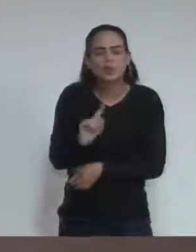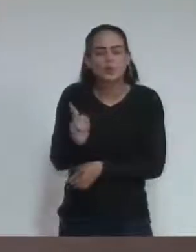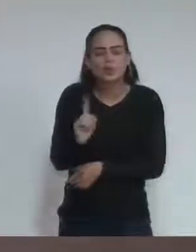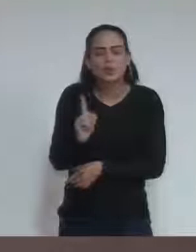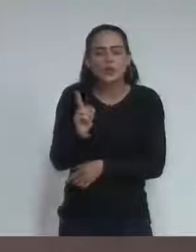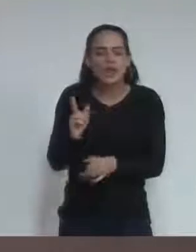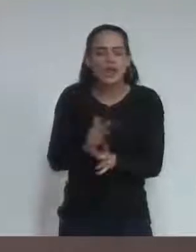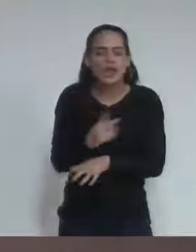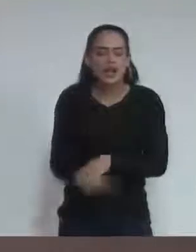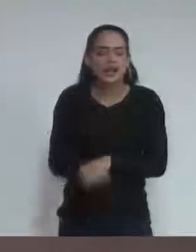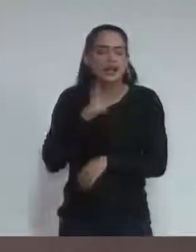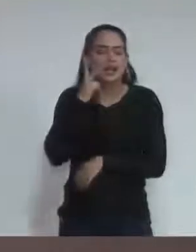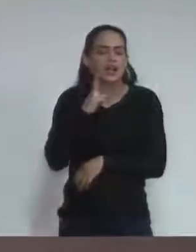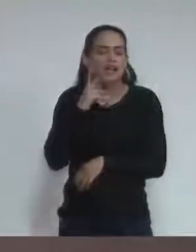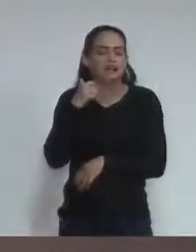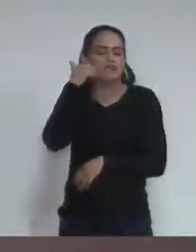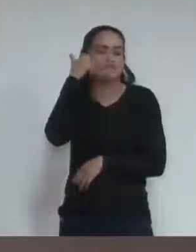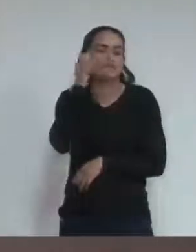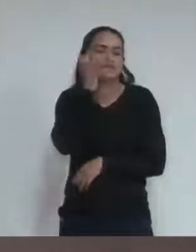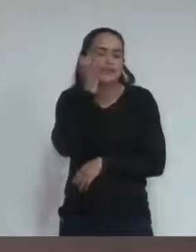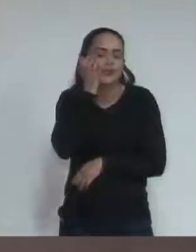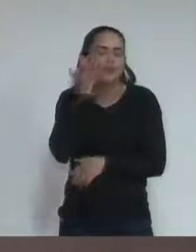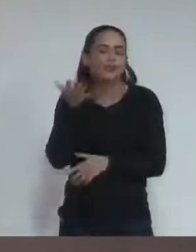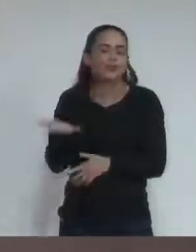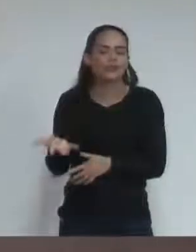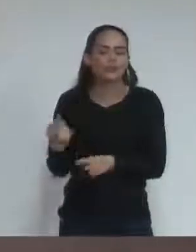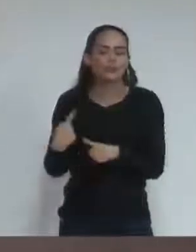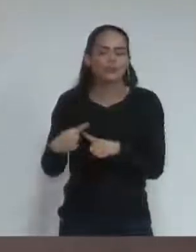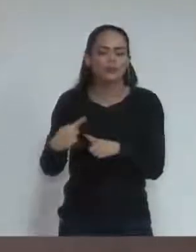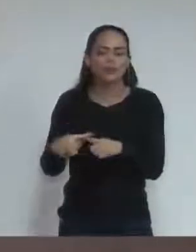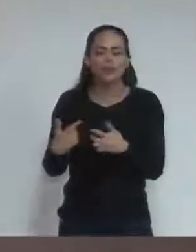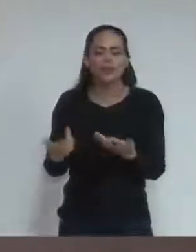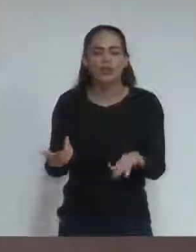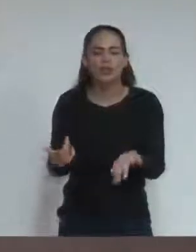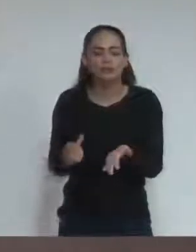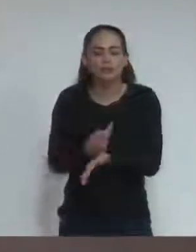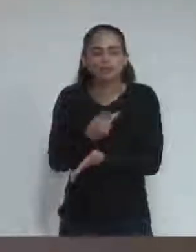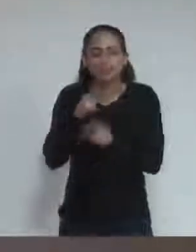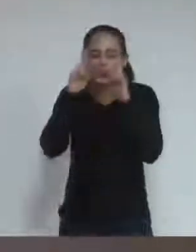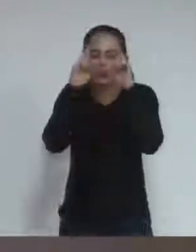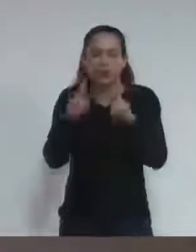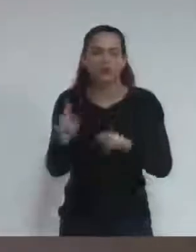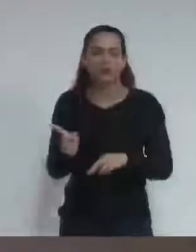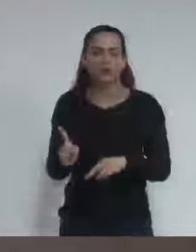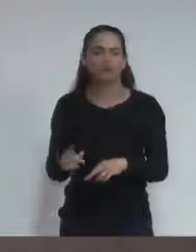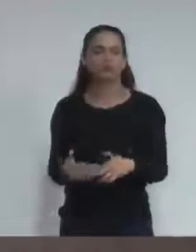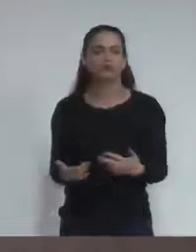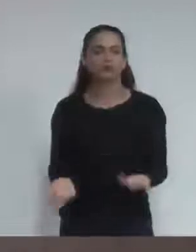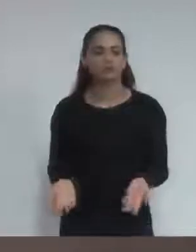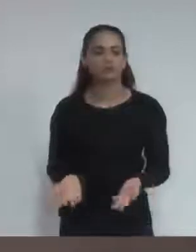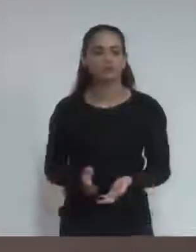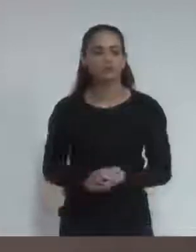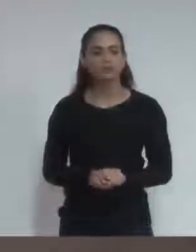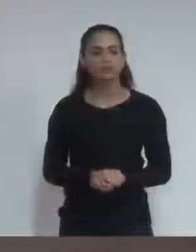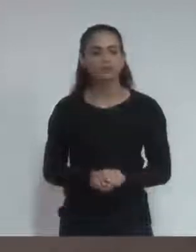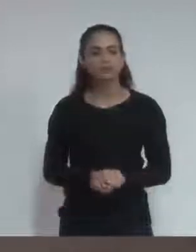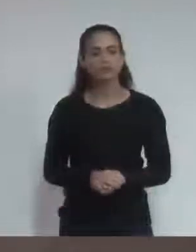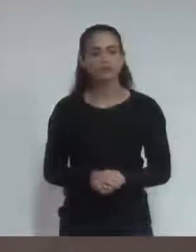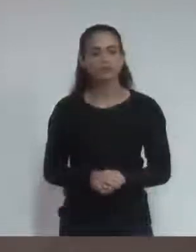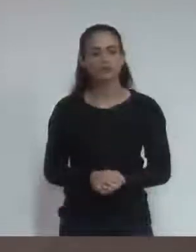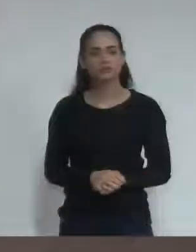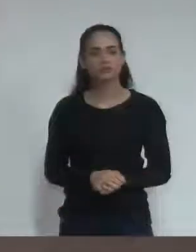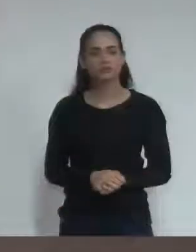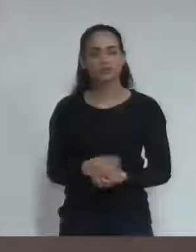Então, vamos colocar panos quentes, mas é mais uma vergonha que vai passar. Porque acontece algo, aí aparece o